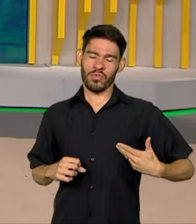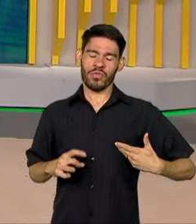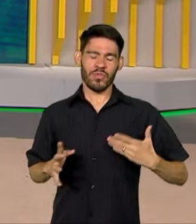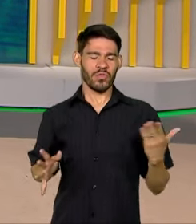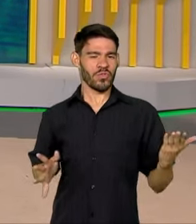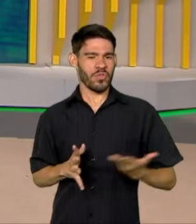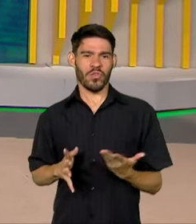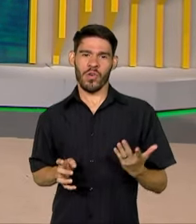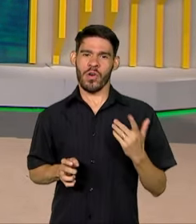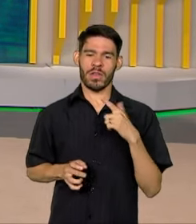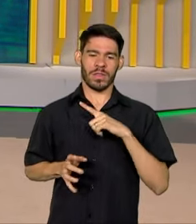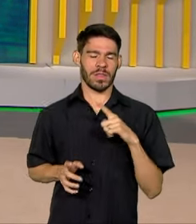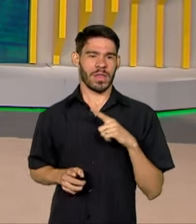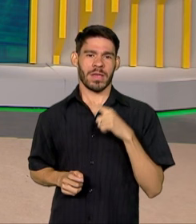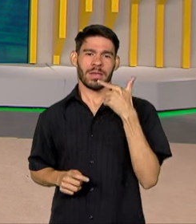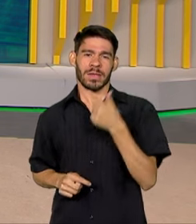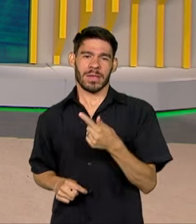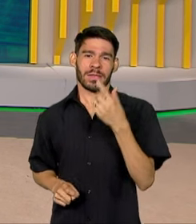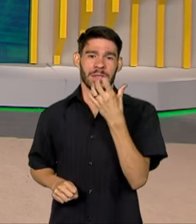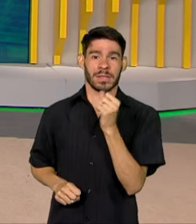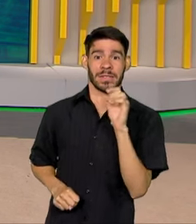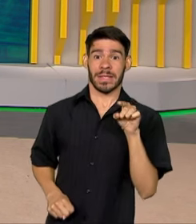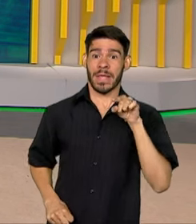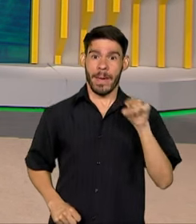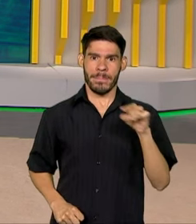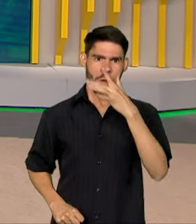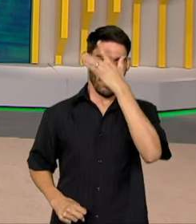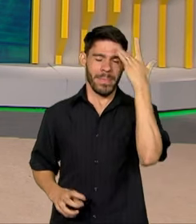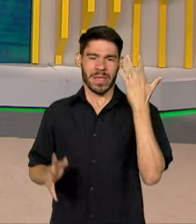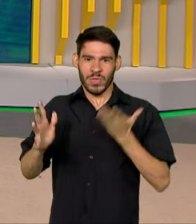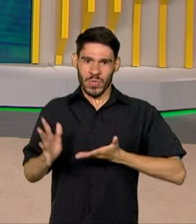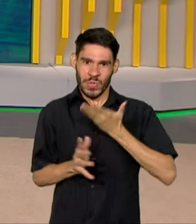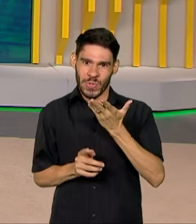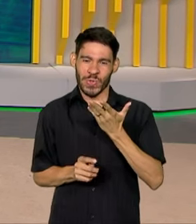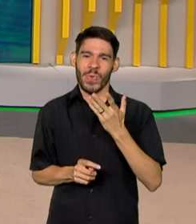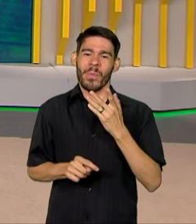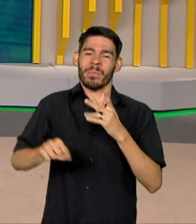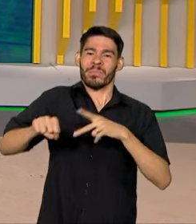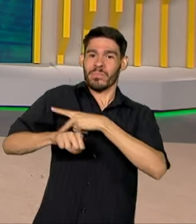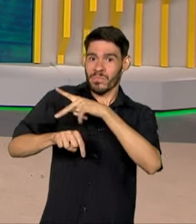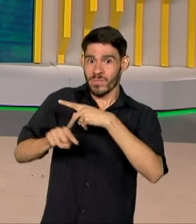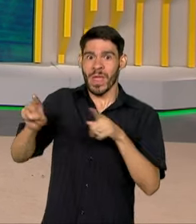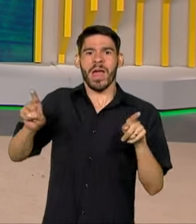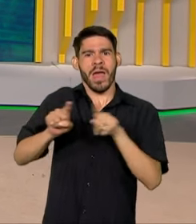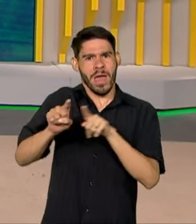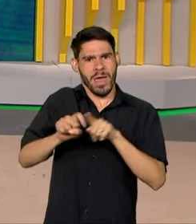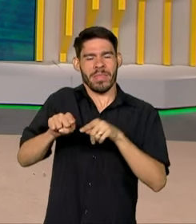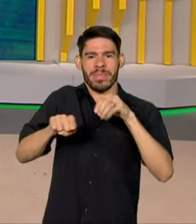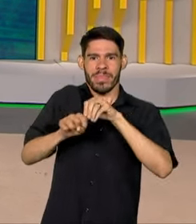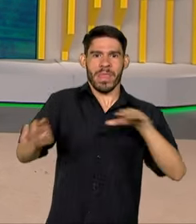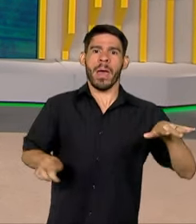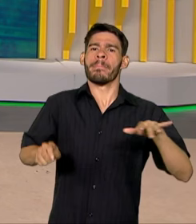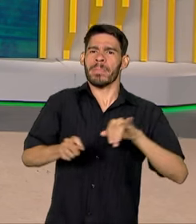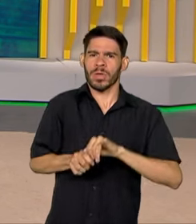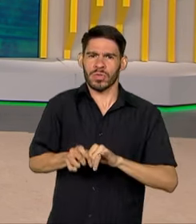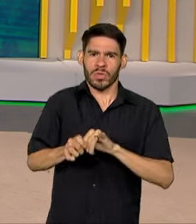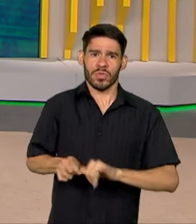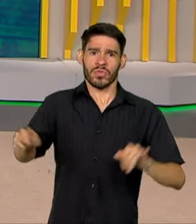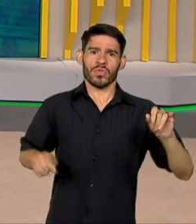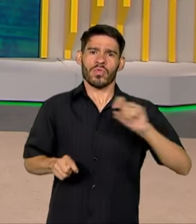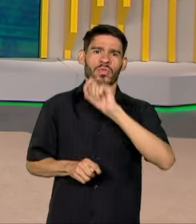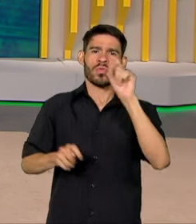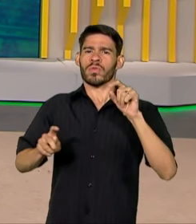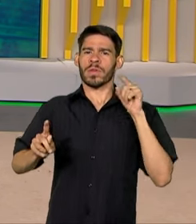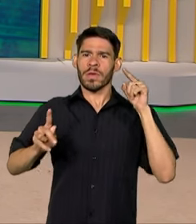atualmente 760 mil pessoas em tratamento no país. Também foi lançada uma campanha que tem